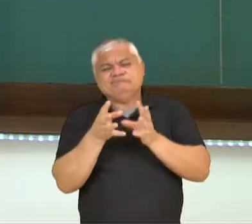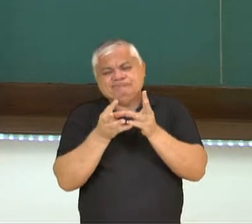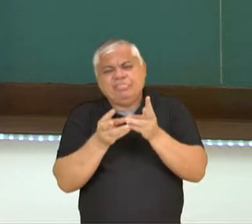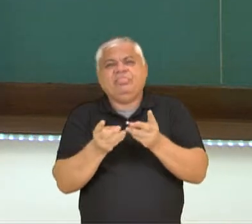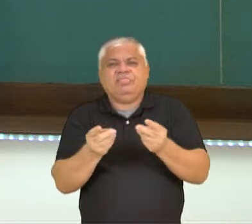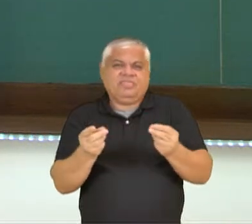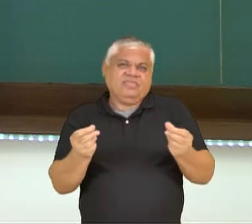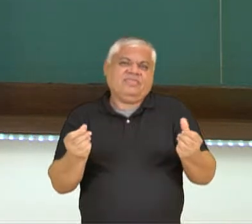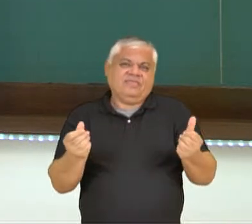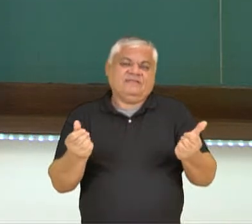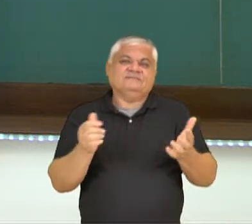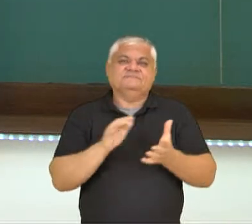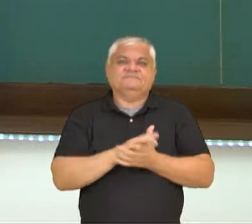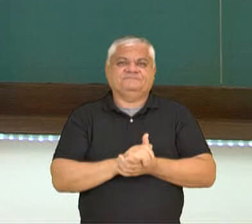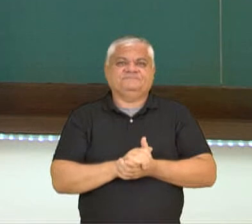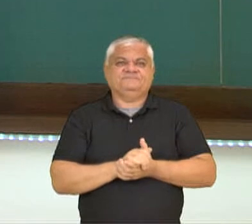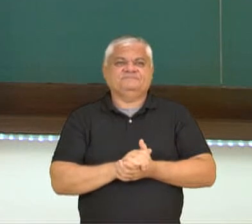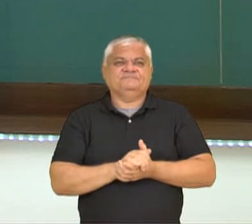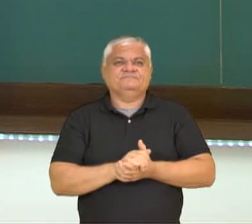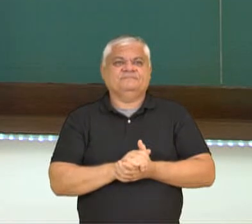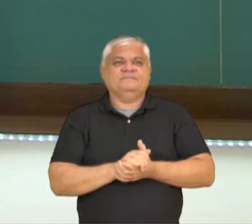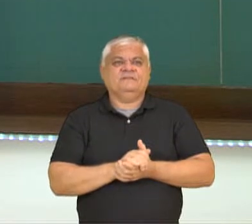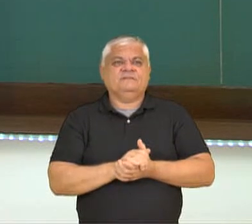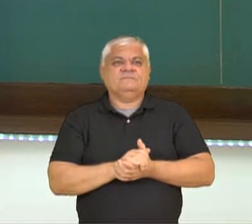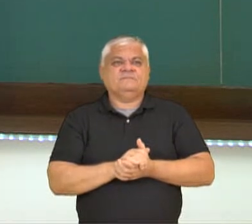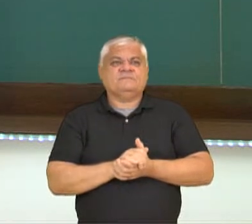acaba amadurecendo mais rápido, tá?